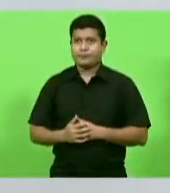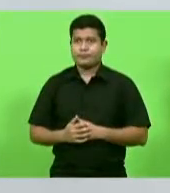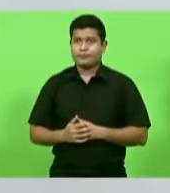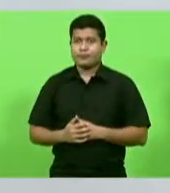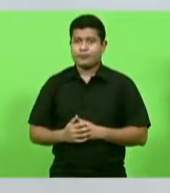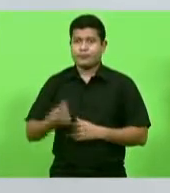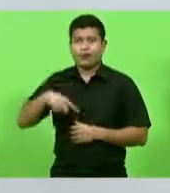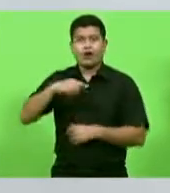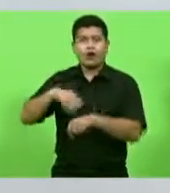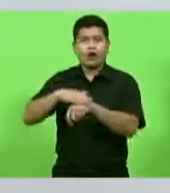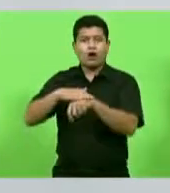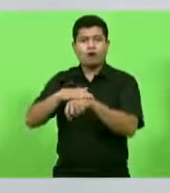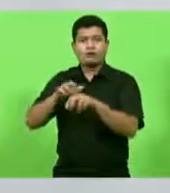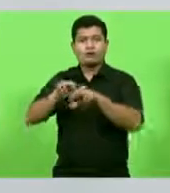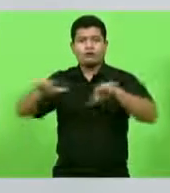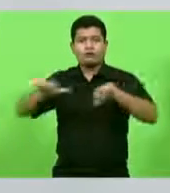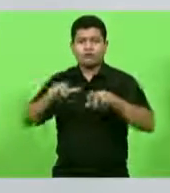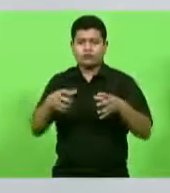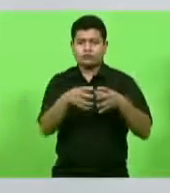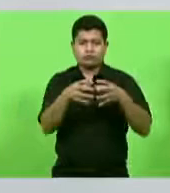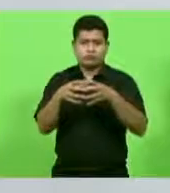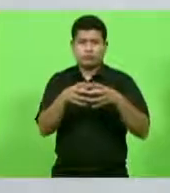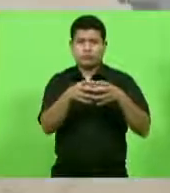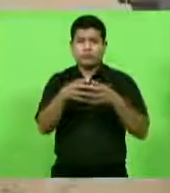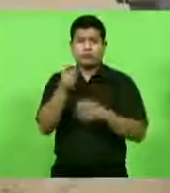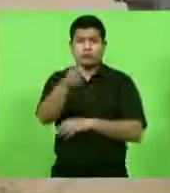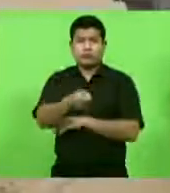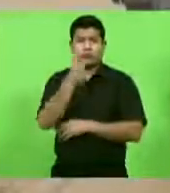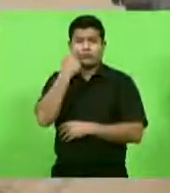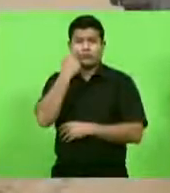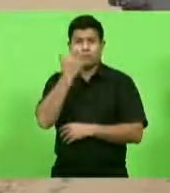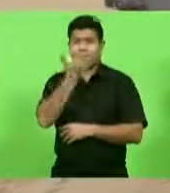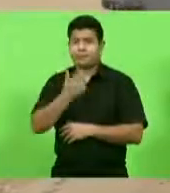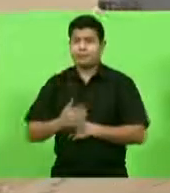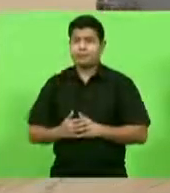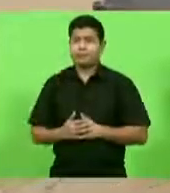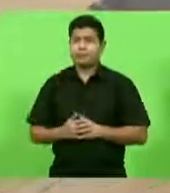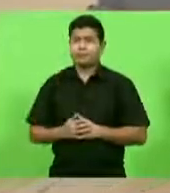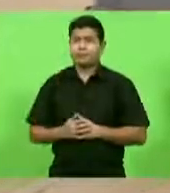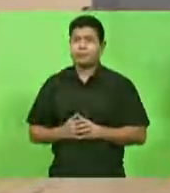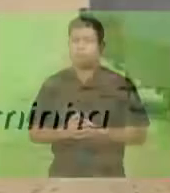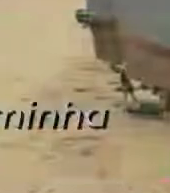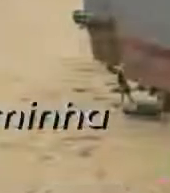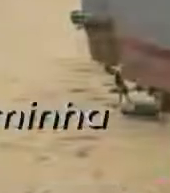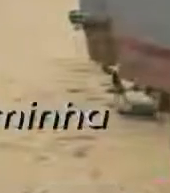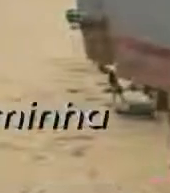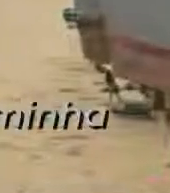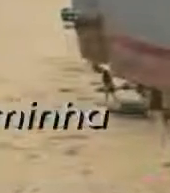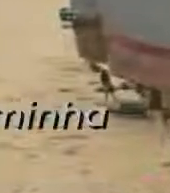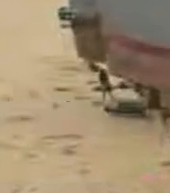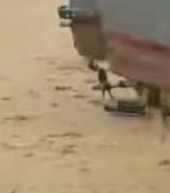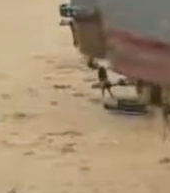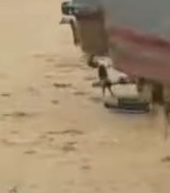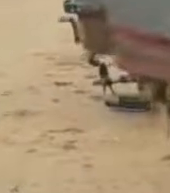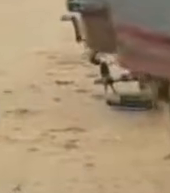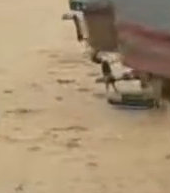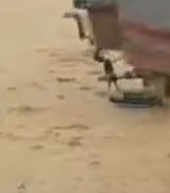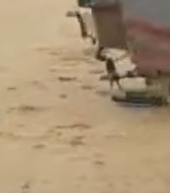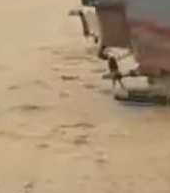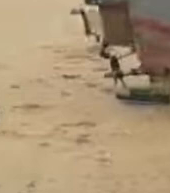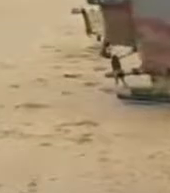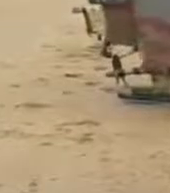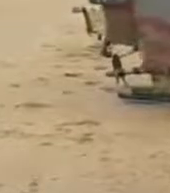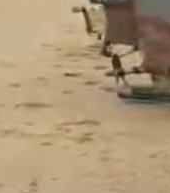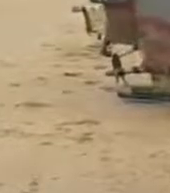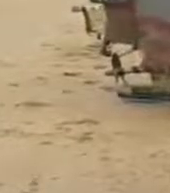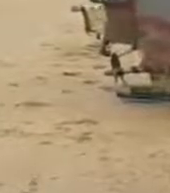tivemos conversando, com inúmeros pescadores, dia, Olá querido amigo catarinense, eu sou o deputado estadual, Felipe Estevam, estou aqui com a Mayara, que é minha coordenadora, aqui na